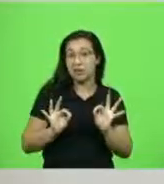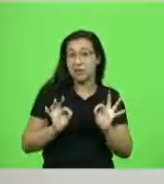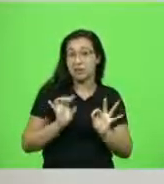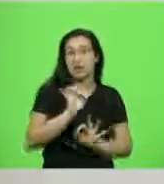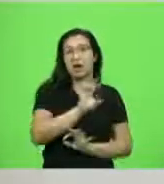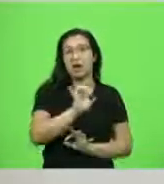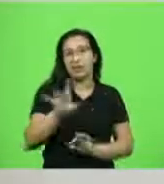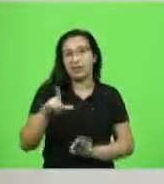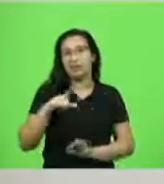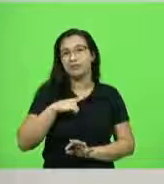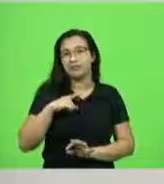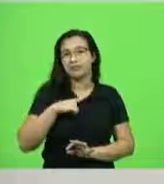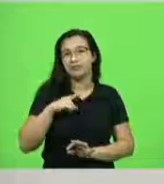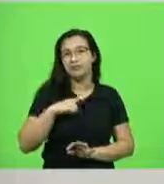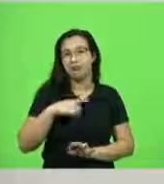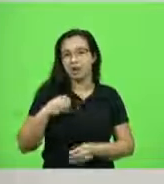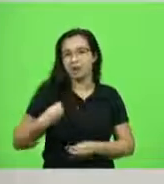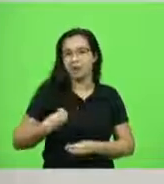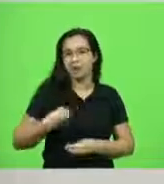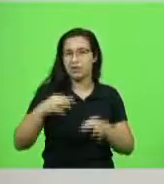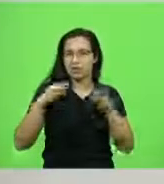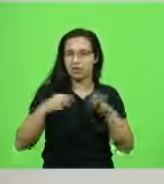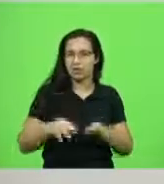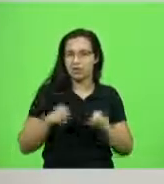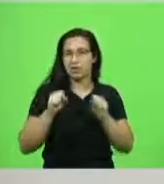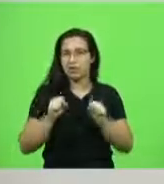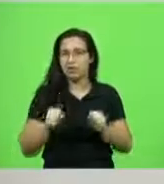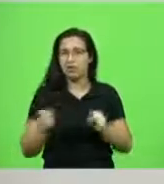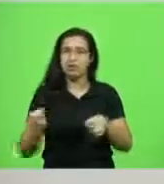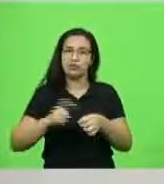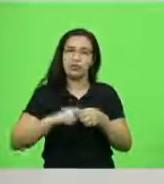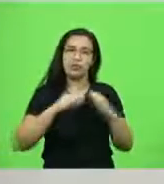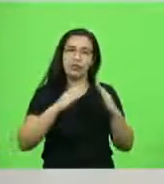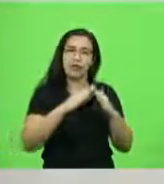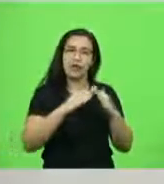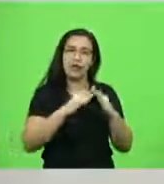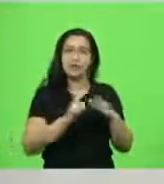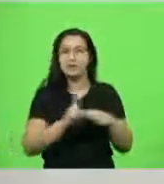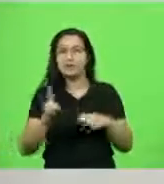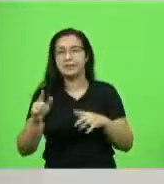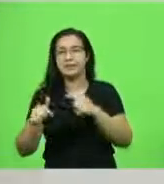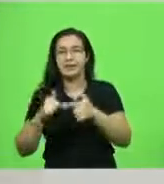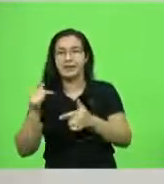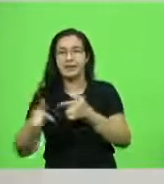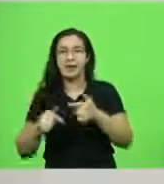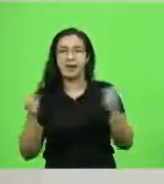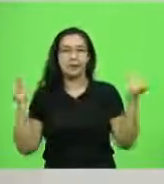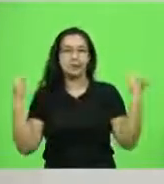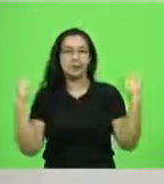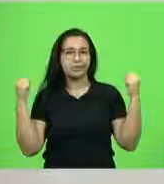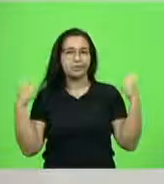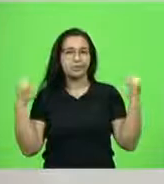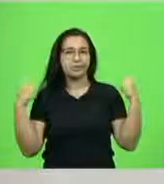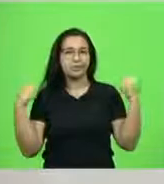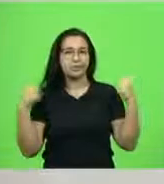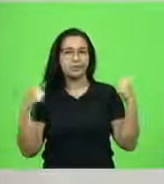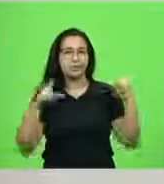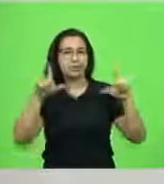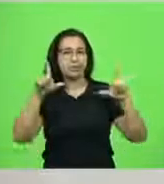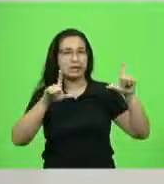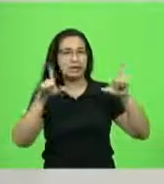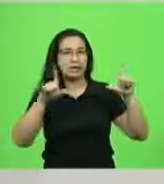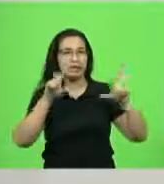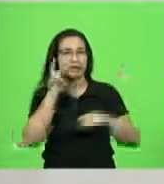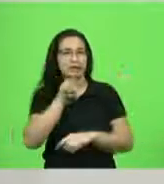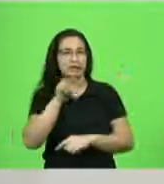nós vivemos de uma forma muito mecânica, vai para o trabalho, volta para casa, faz um exercício, assiste uma televisão, Netflix e fica naquela